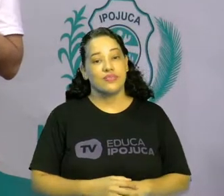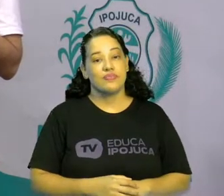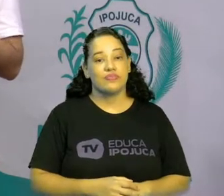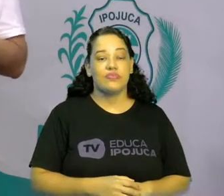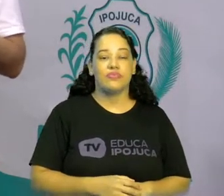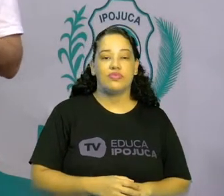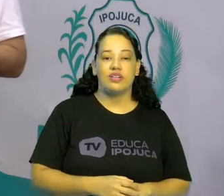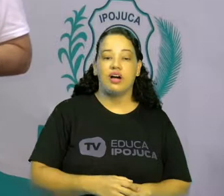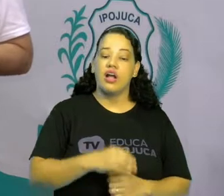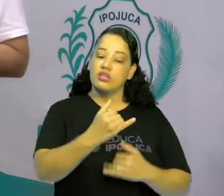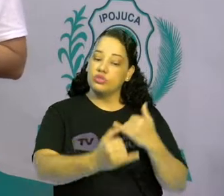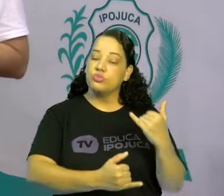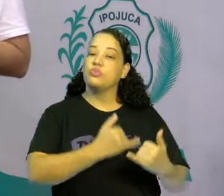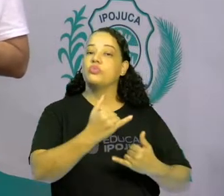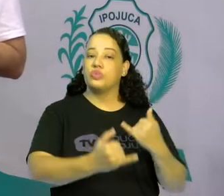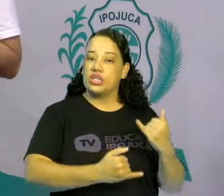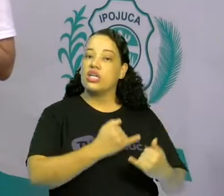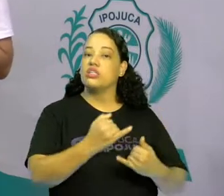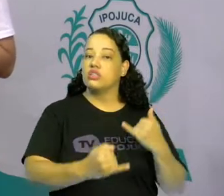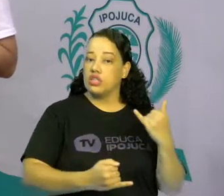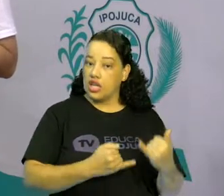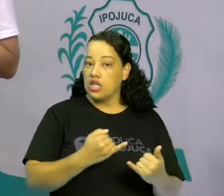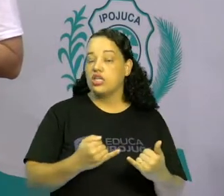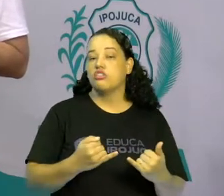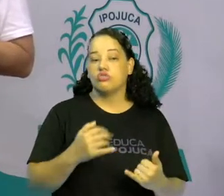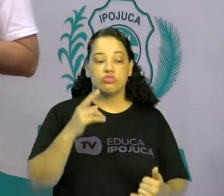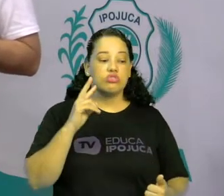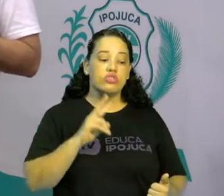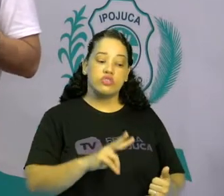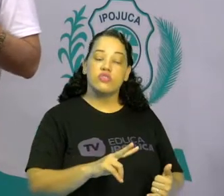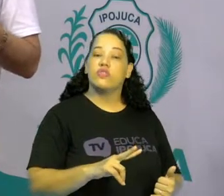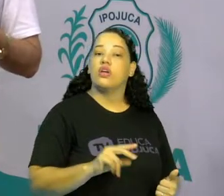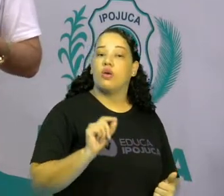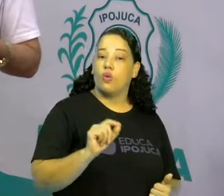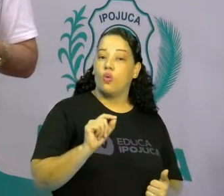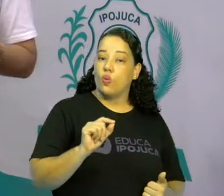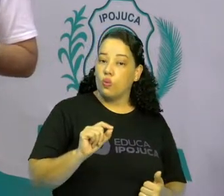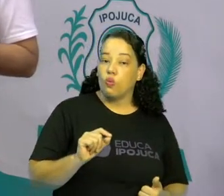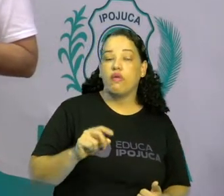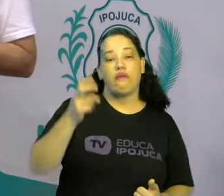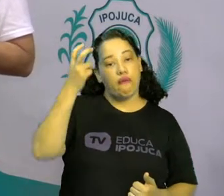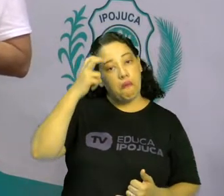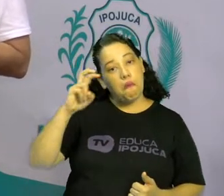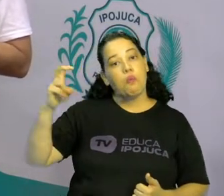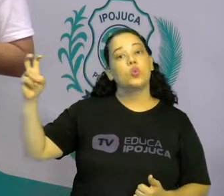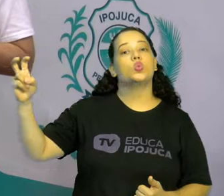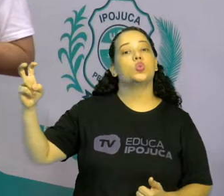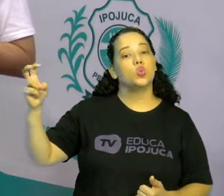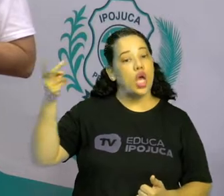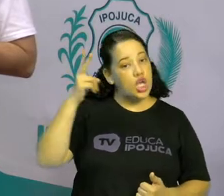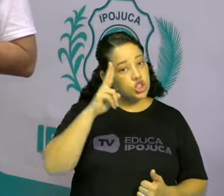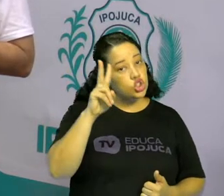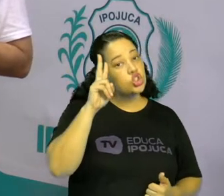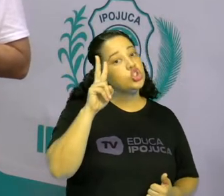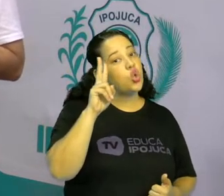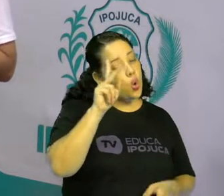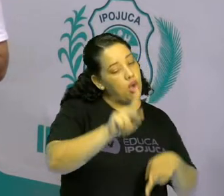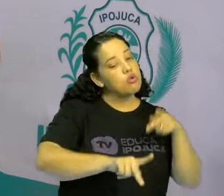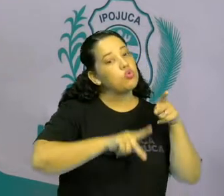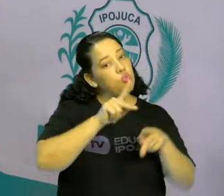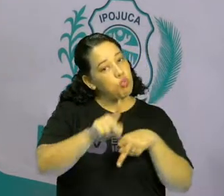e através dessas brincadeiras, nós vamos resgatando os traços da cultura e da história de um povo.